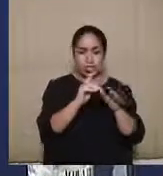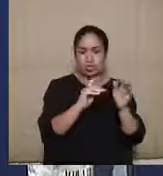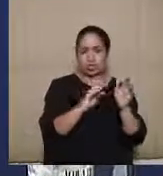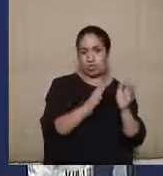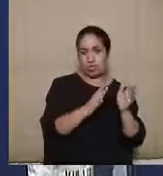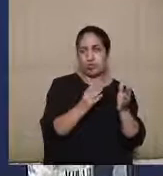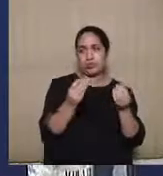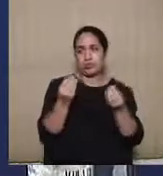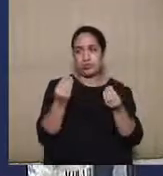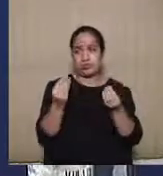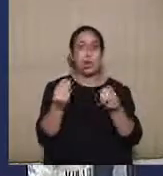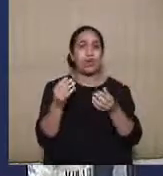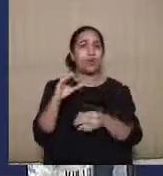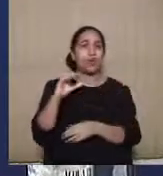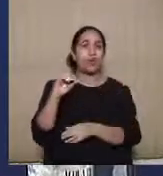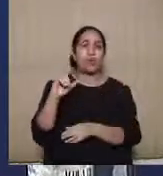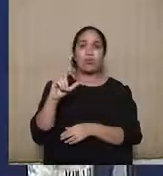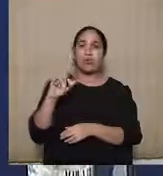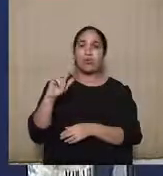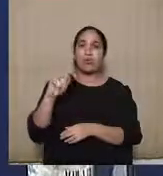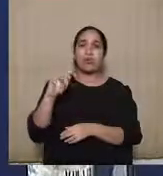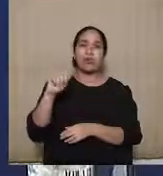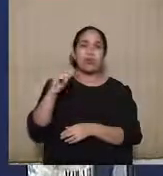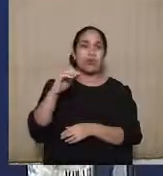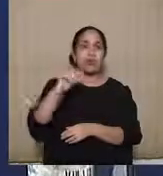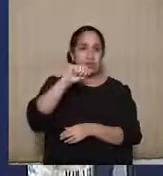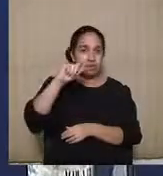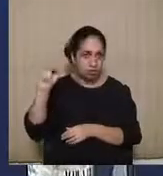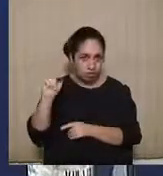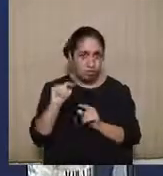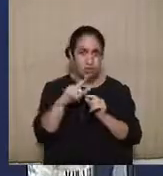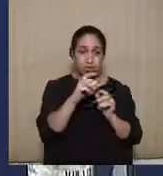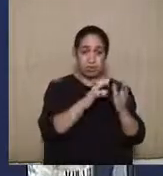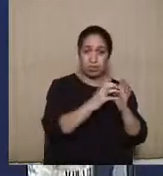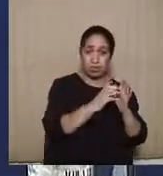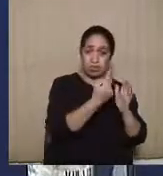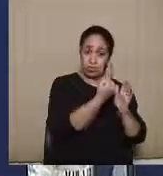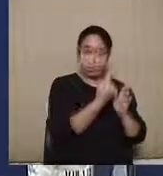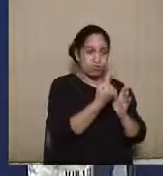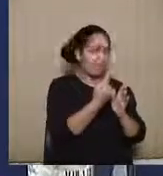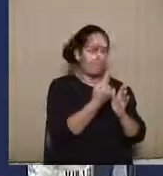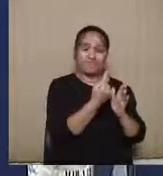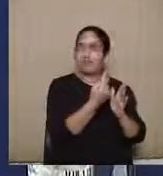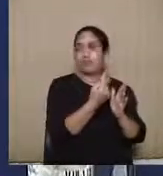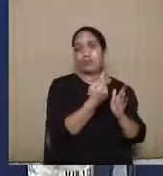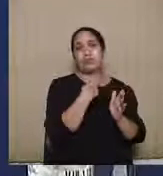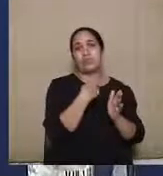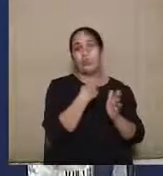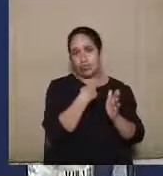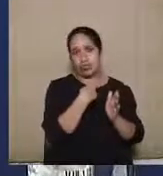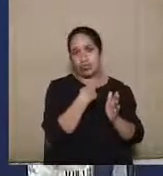de ter legitimidade para agir sozinho na maioria das ações.